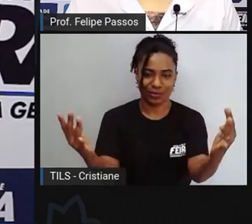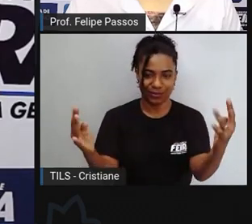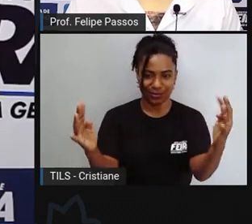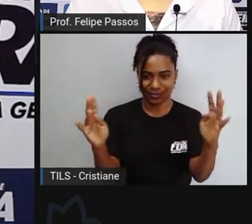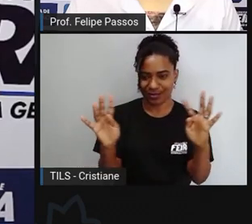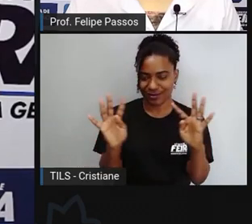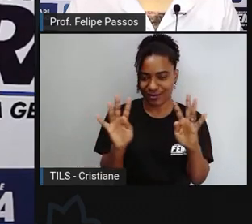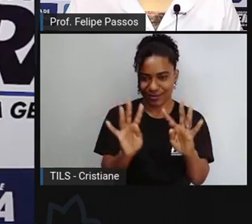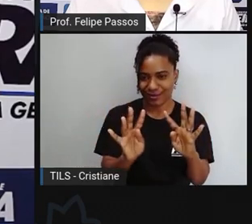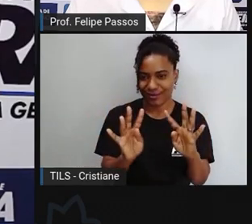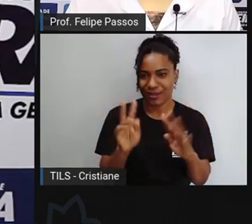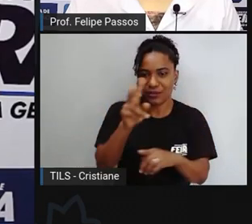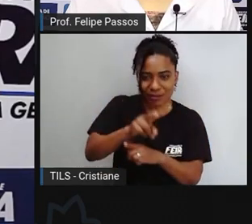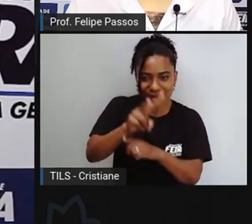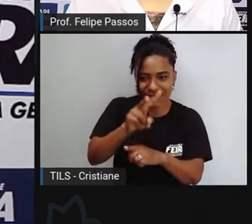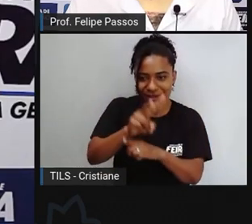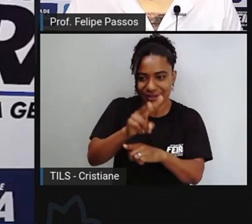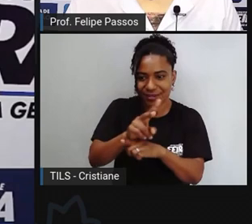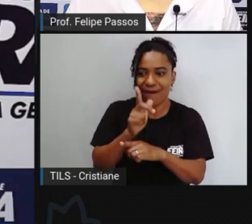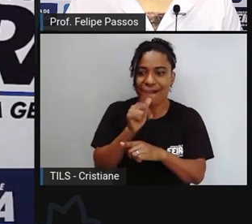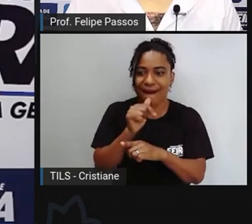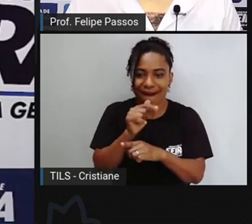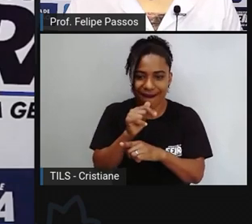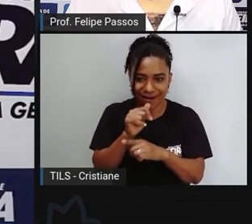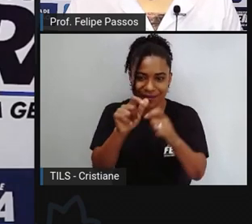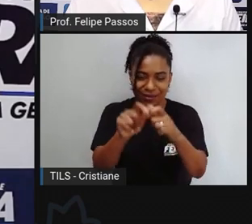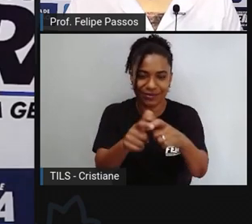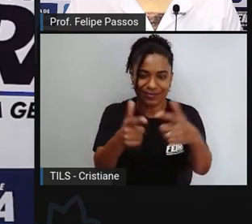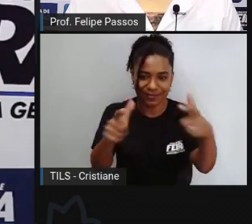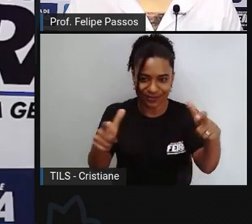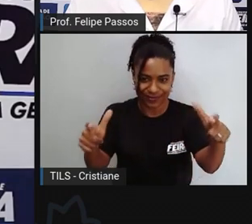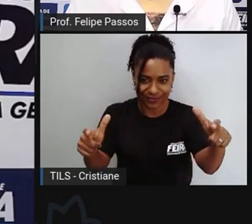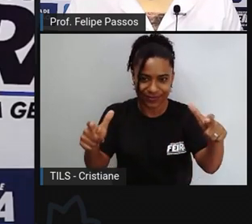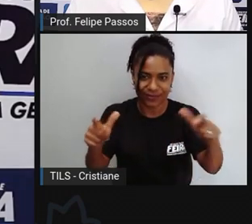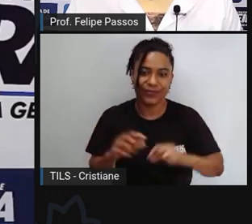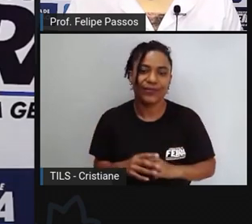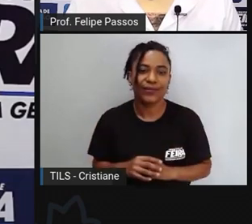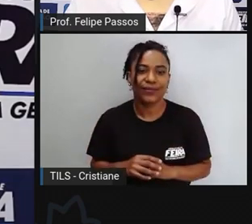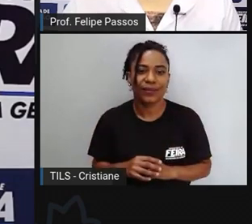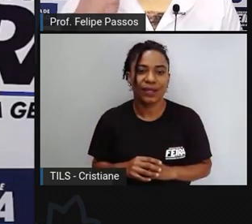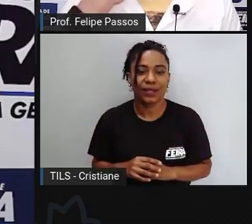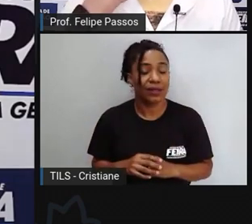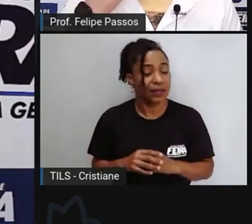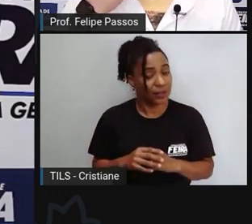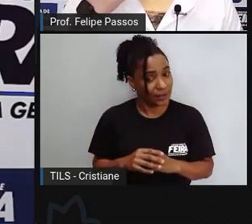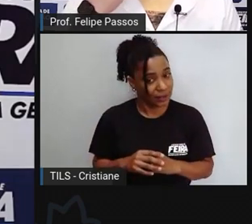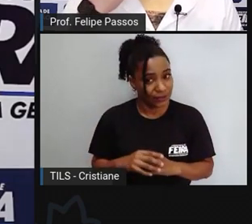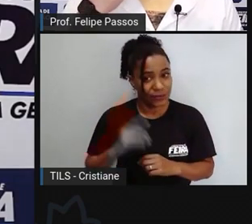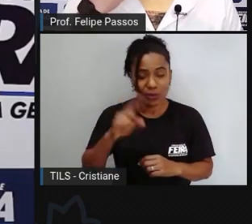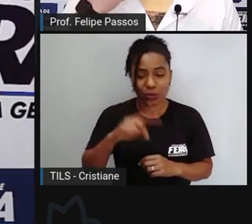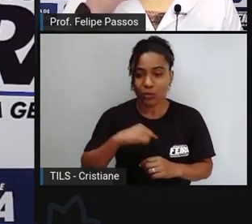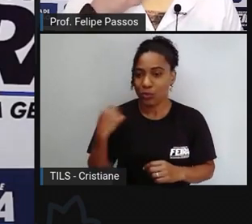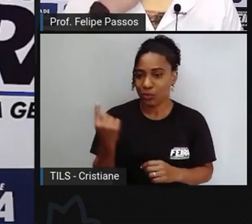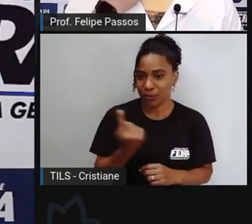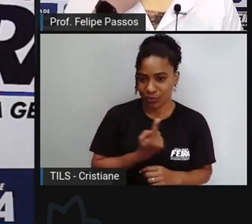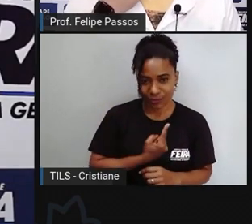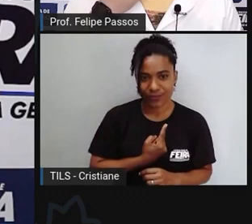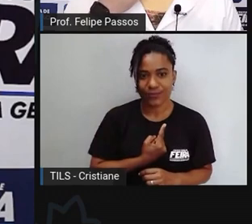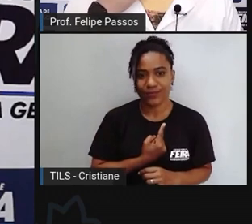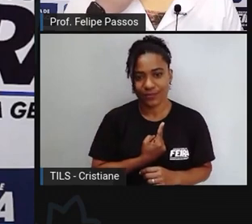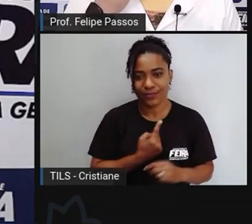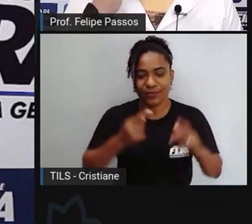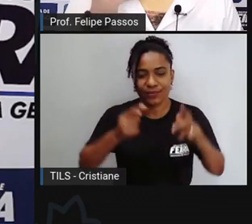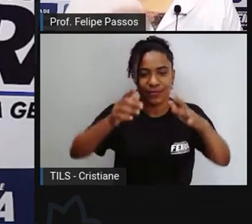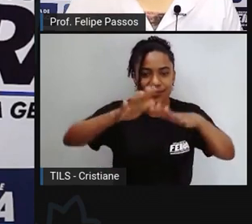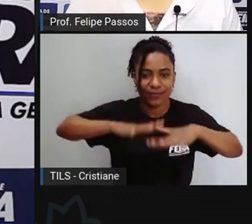degradação dessas áreas nós não temos áreas